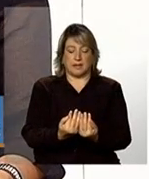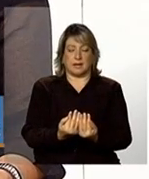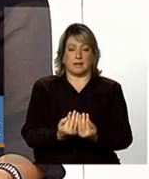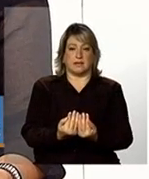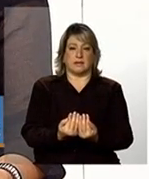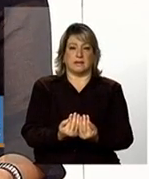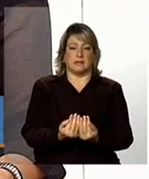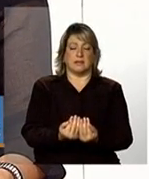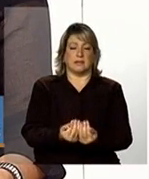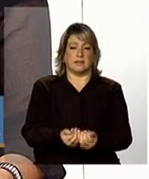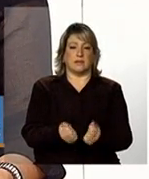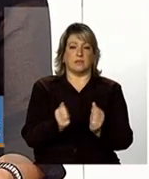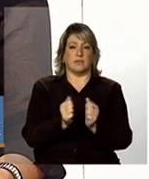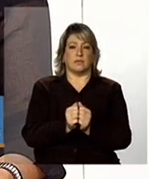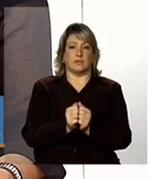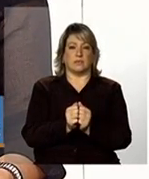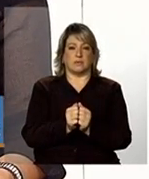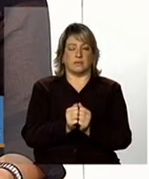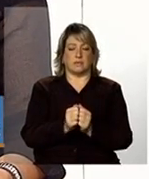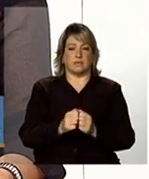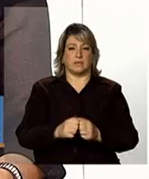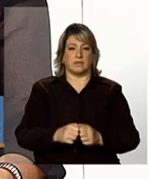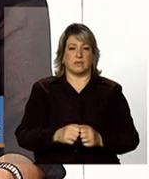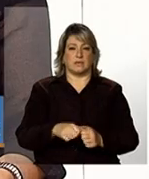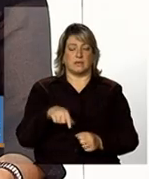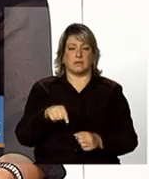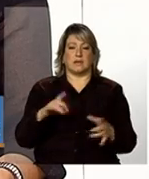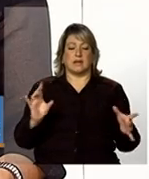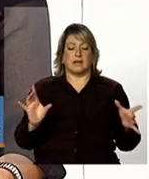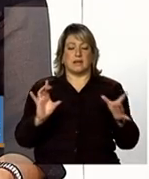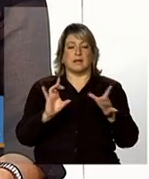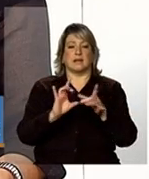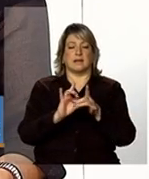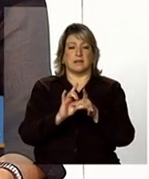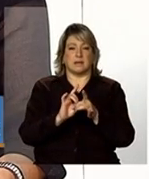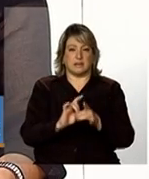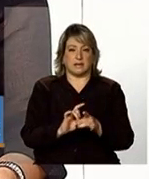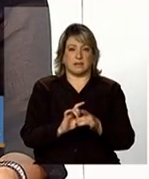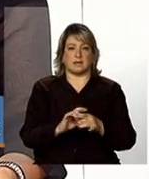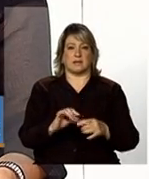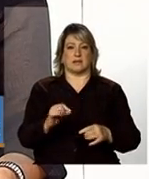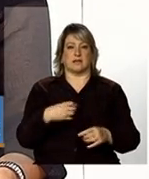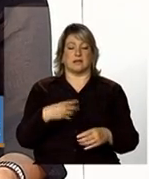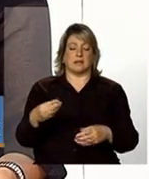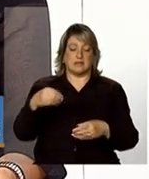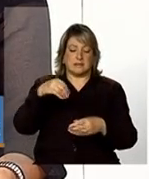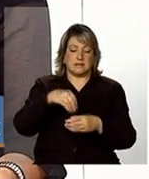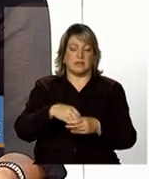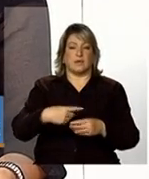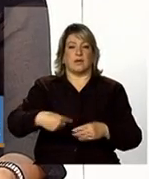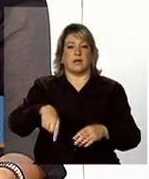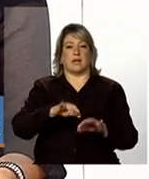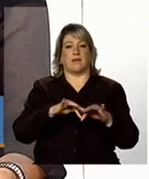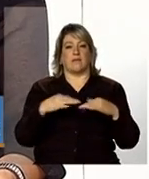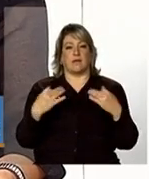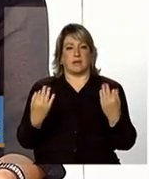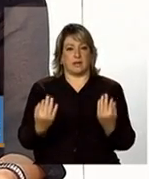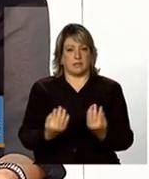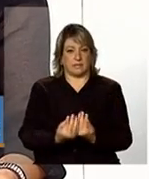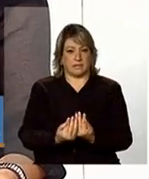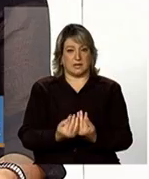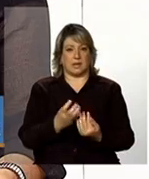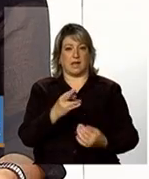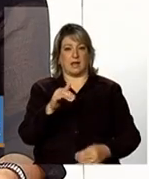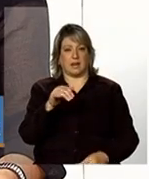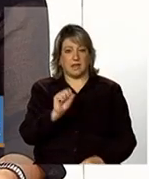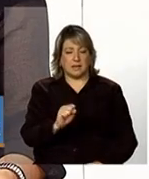da integração da inserção dessas famílias nos nossos CRAS e CREAS